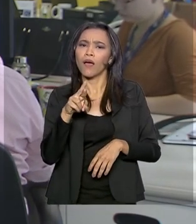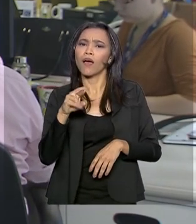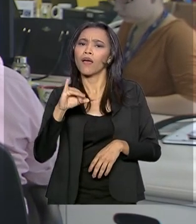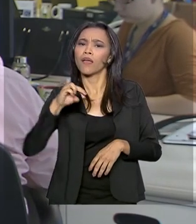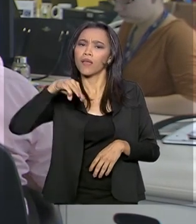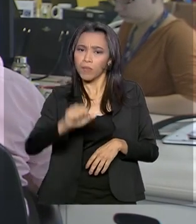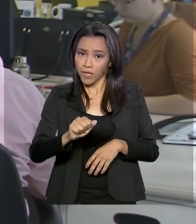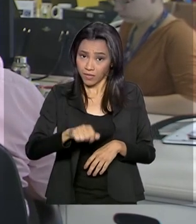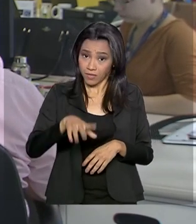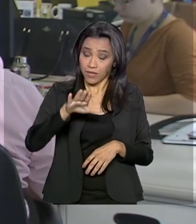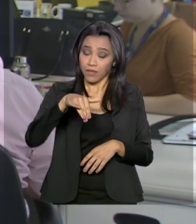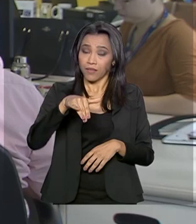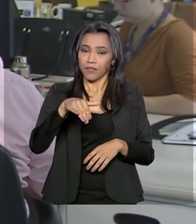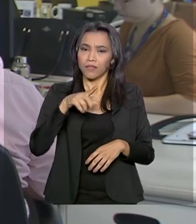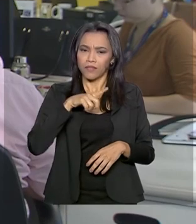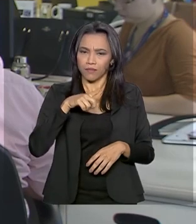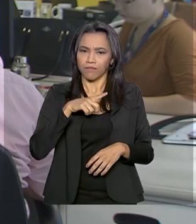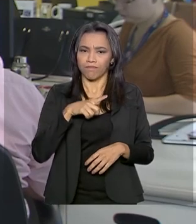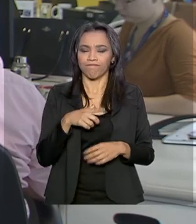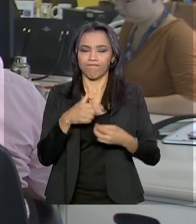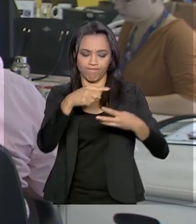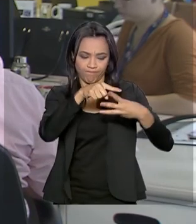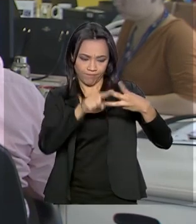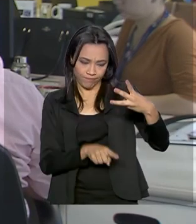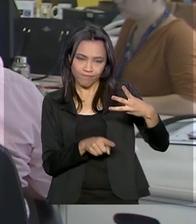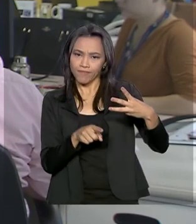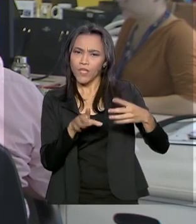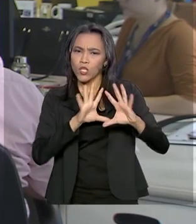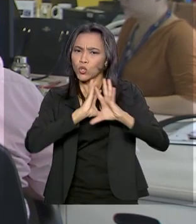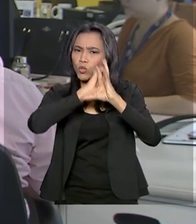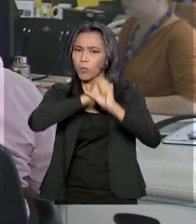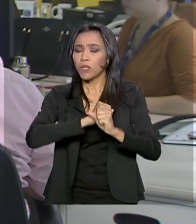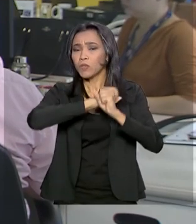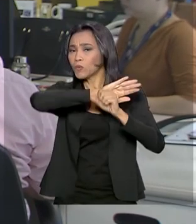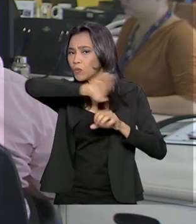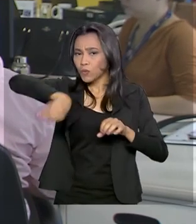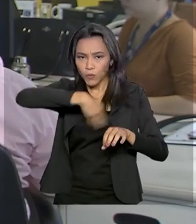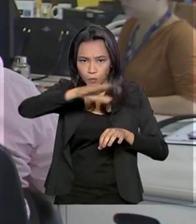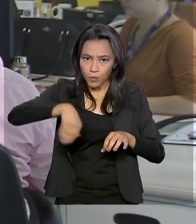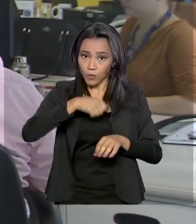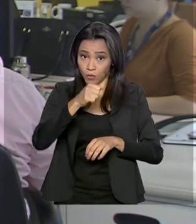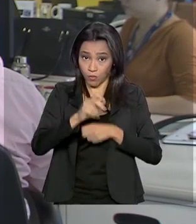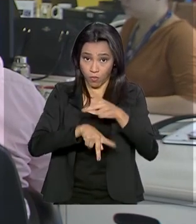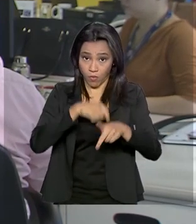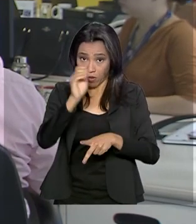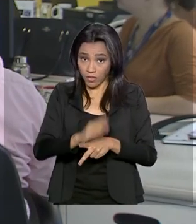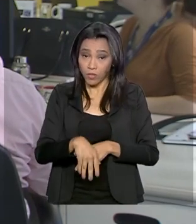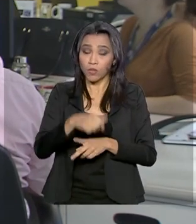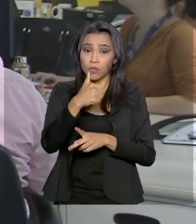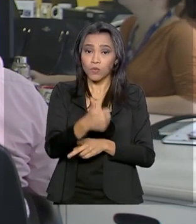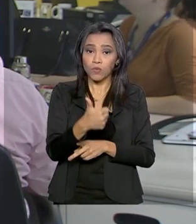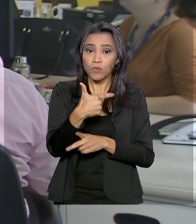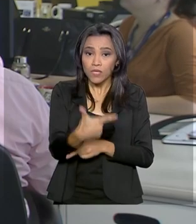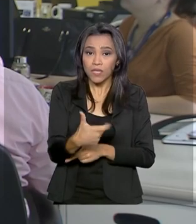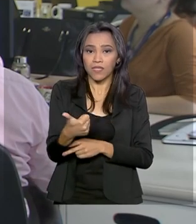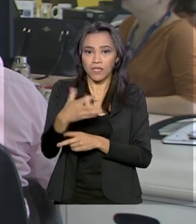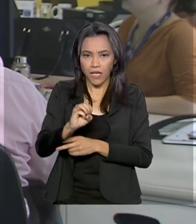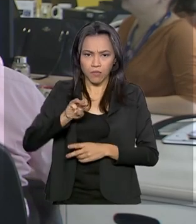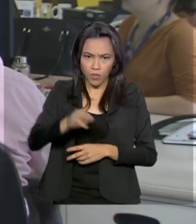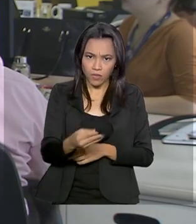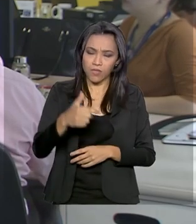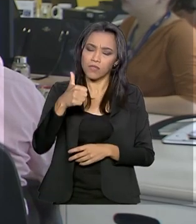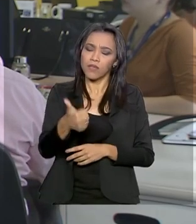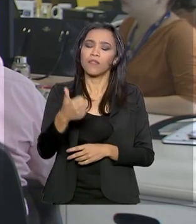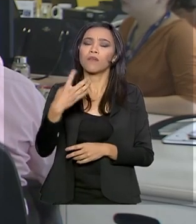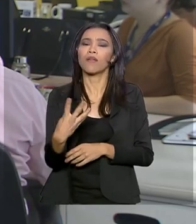.771 pessoas. A estimativa total da população brasileira é de 210.147